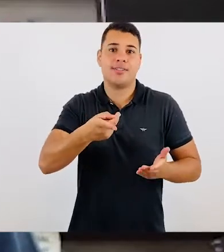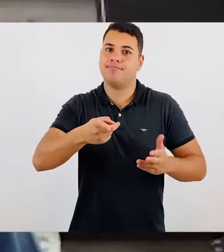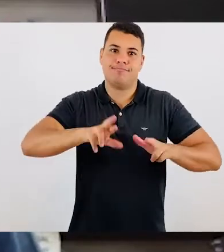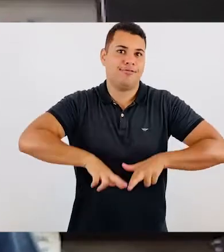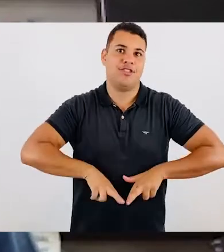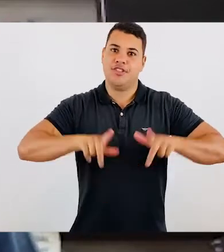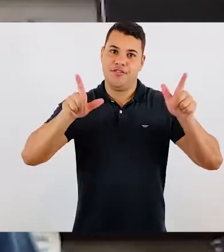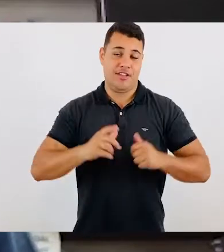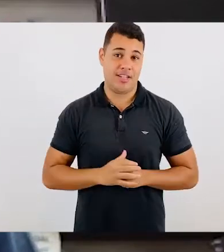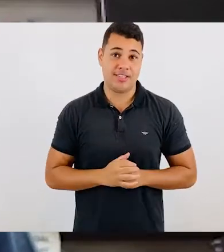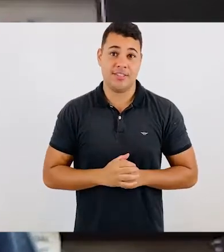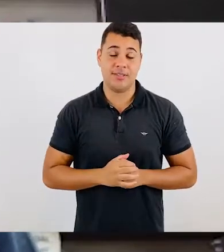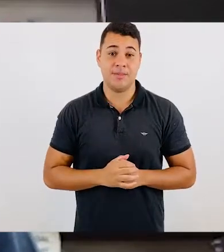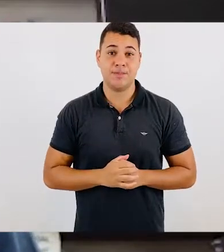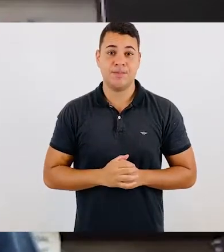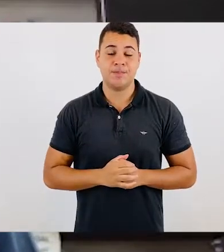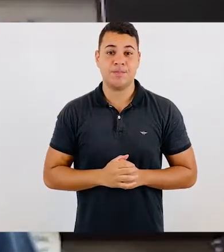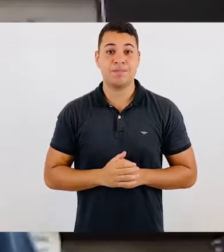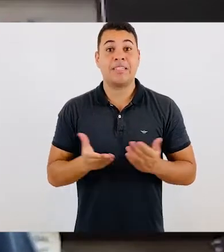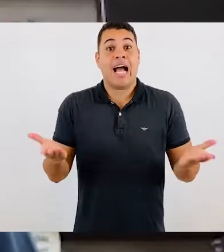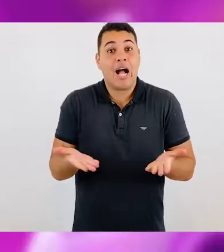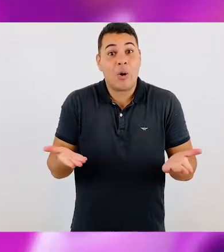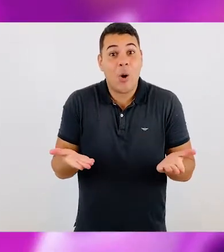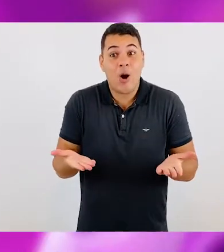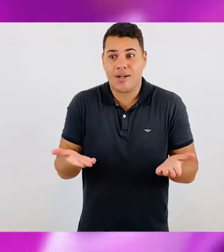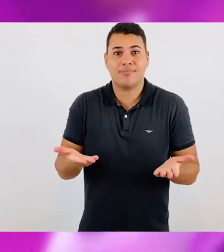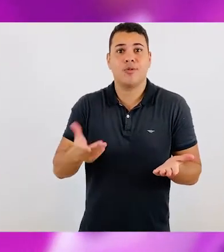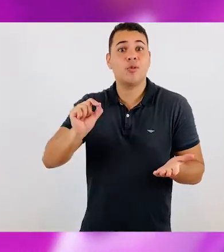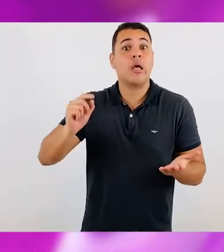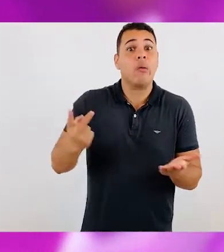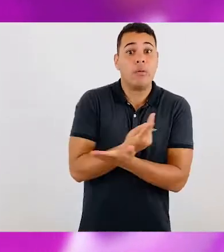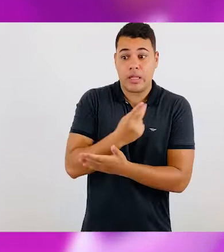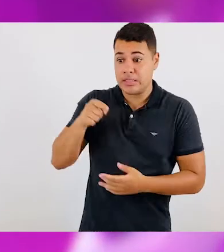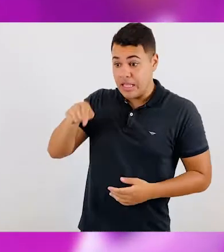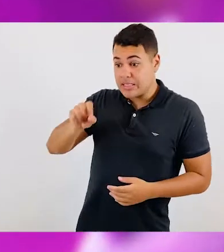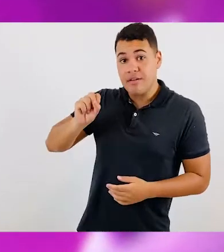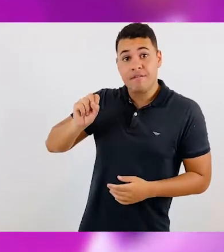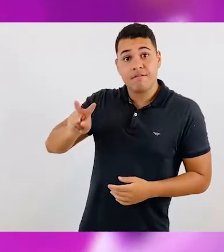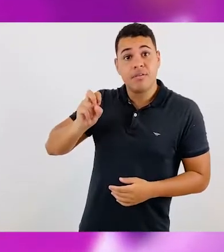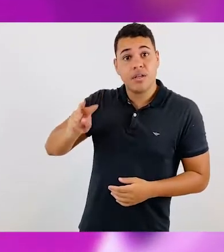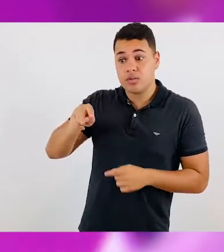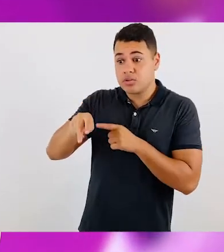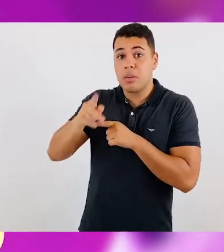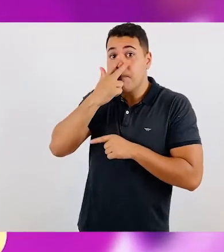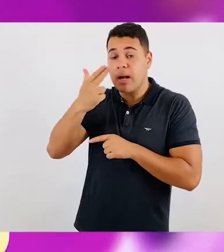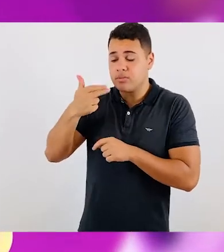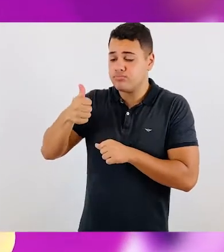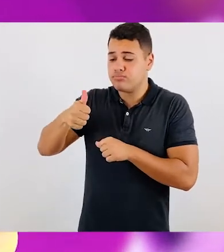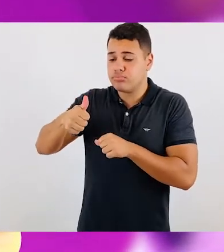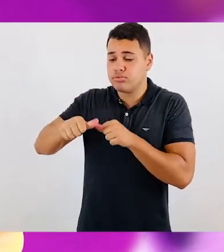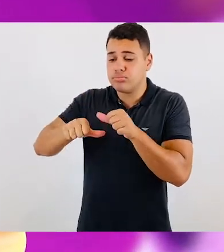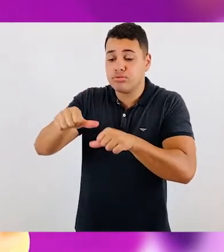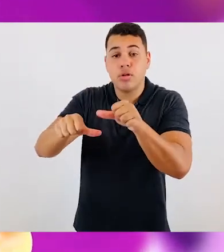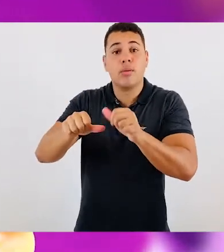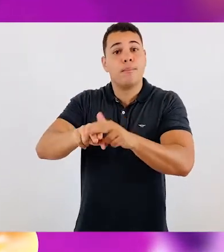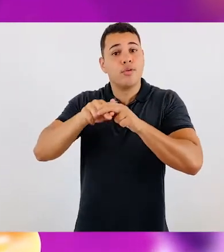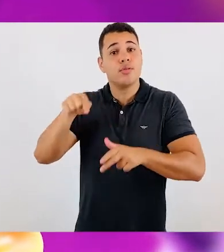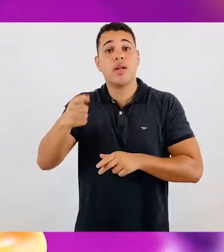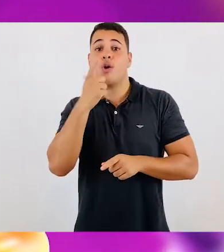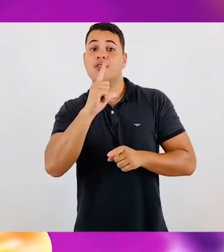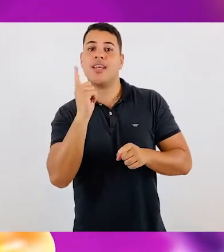diferente. Nós estamos falando do vírus escapar a imunidade por sofrer variações